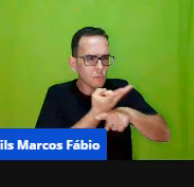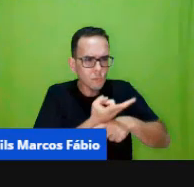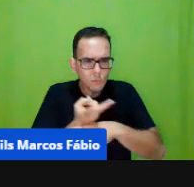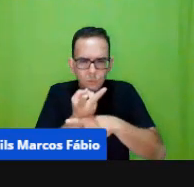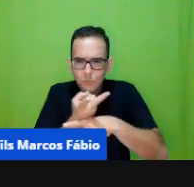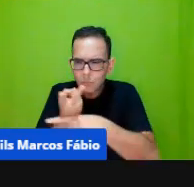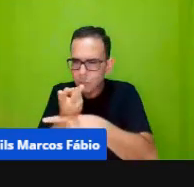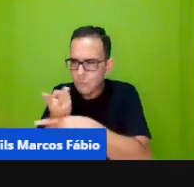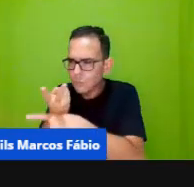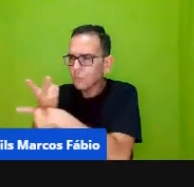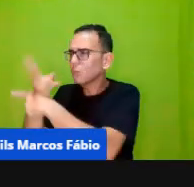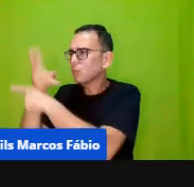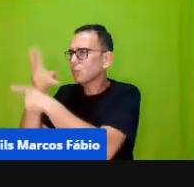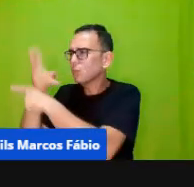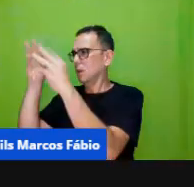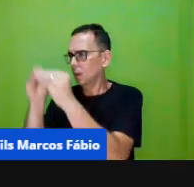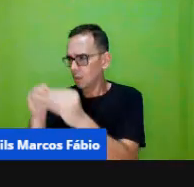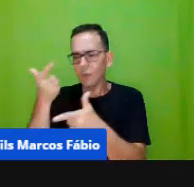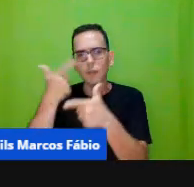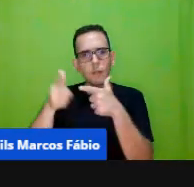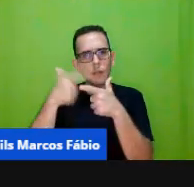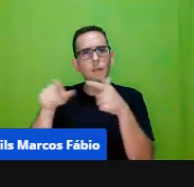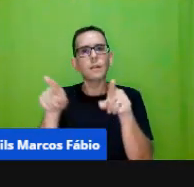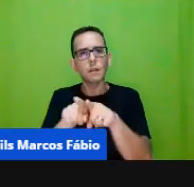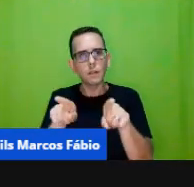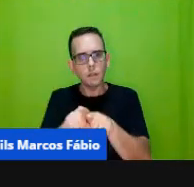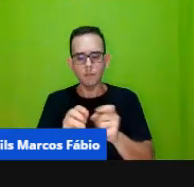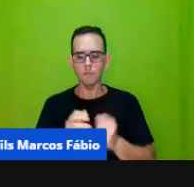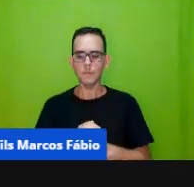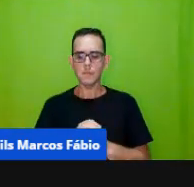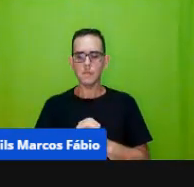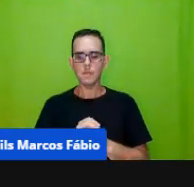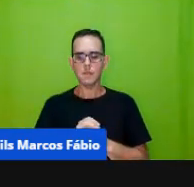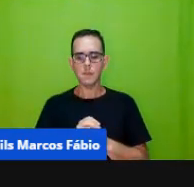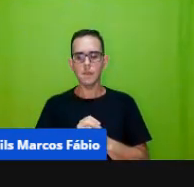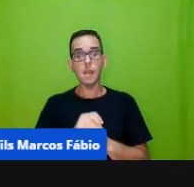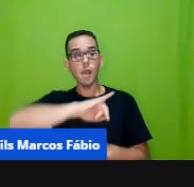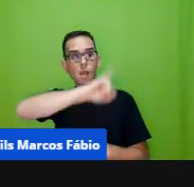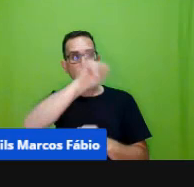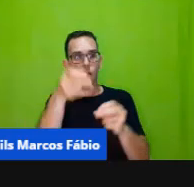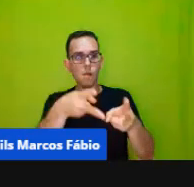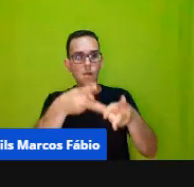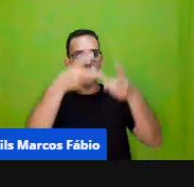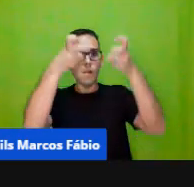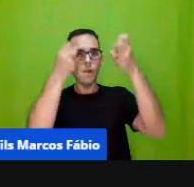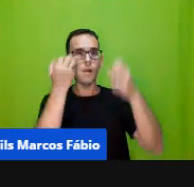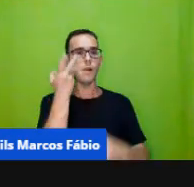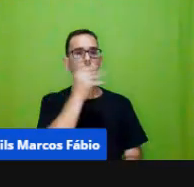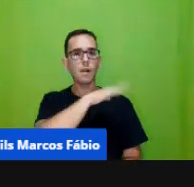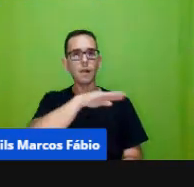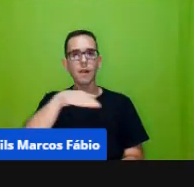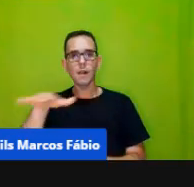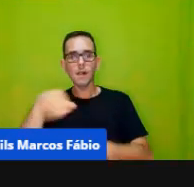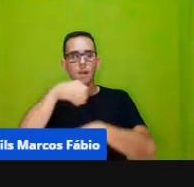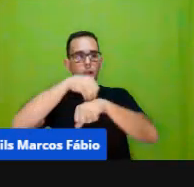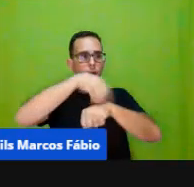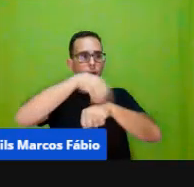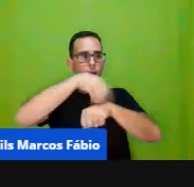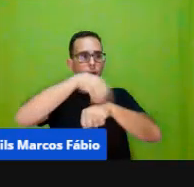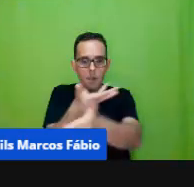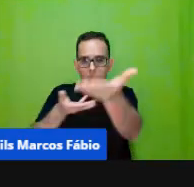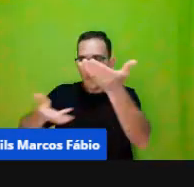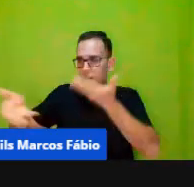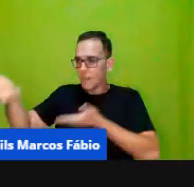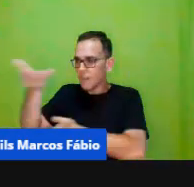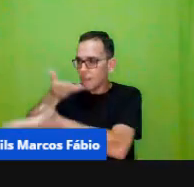gente tem, é, olha só, a grande, né, oportunidade das crianças de compartilhar esses